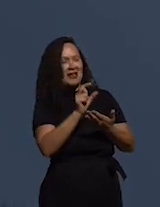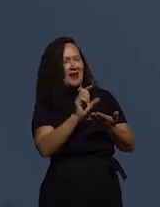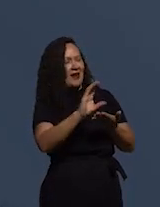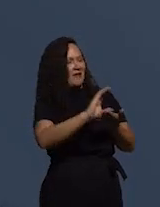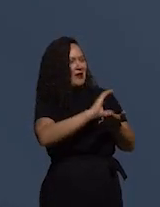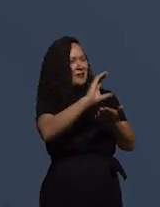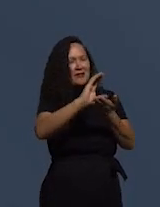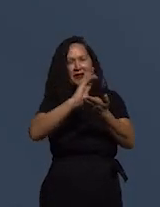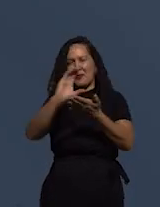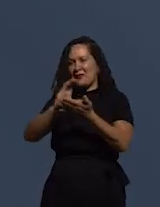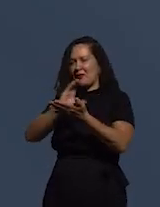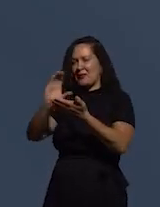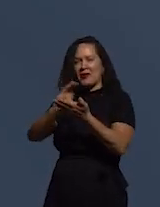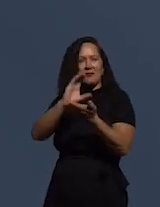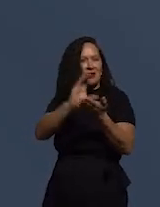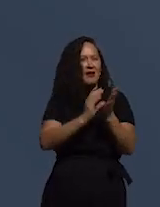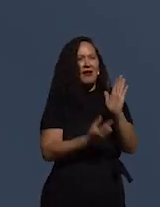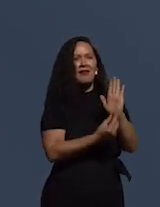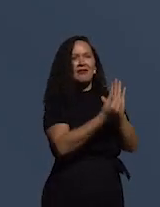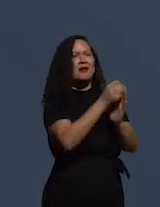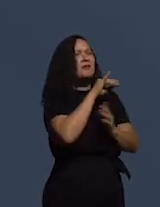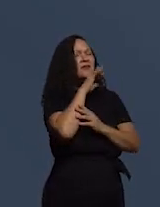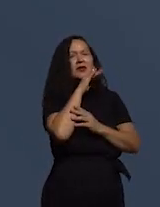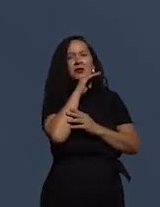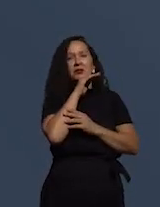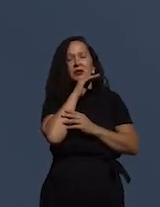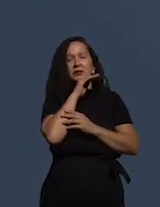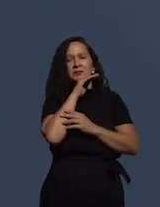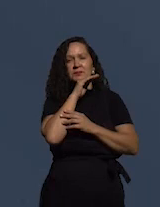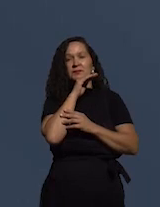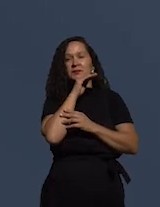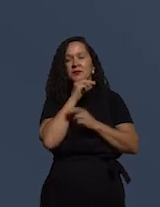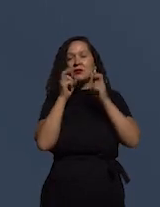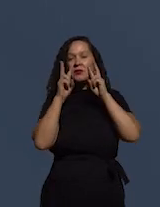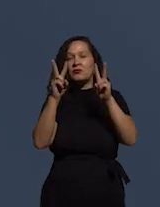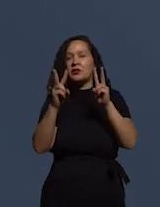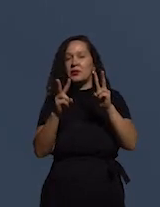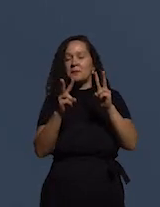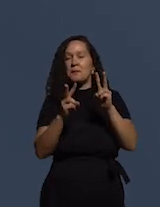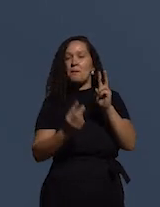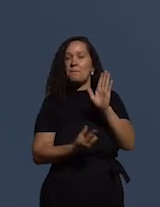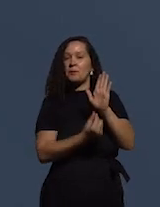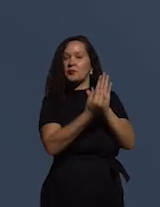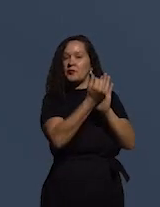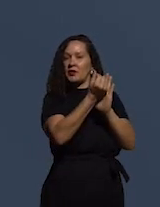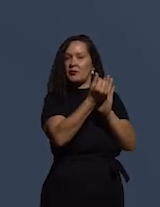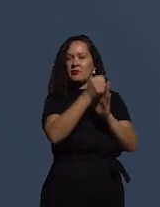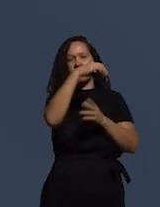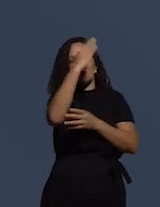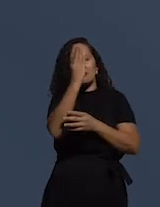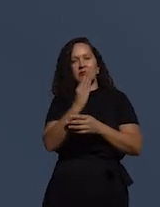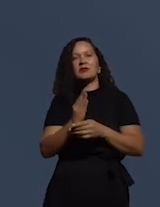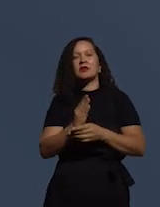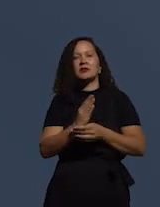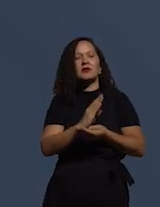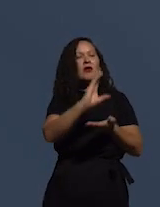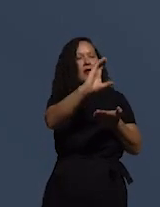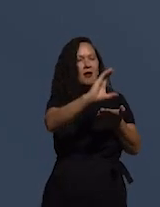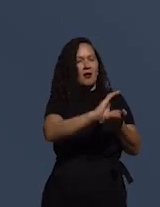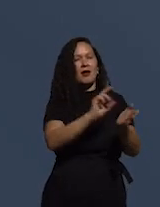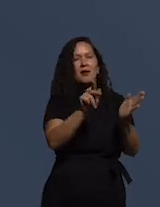gasto público. A gente vê isso, inclusive, no Tesouro Nacional com a questão da